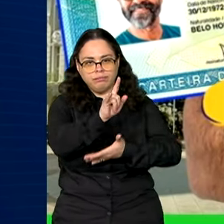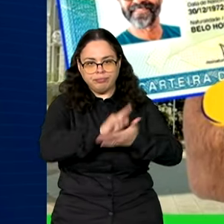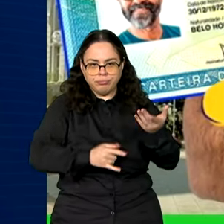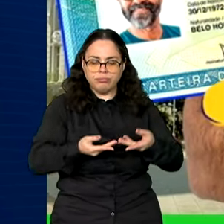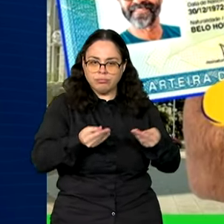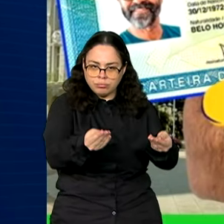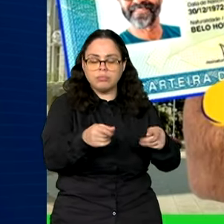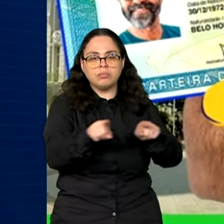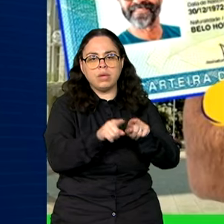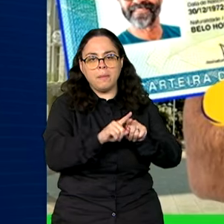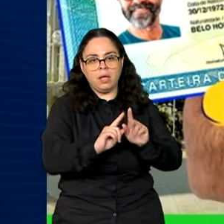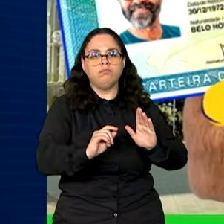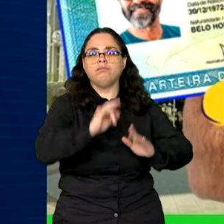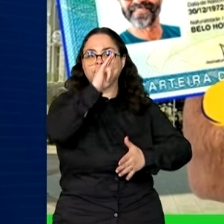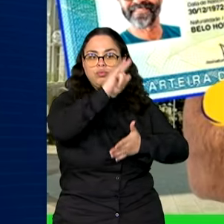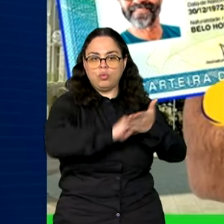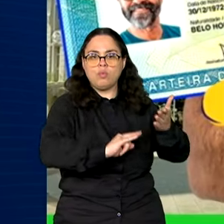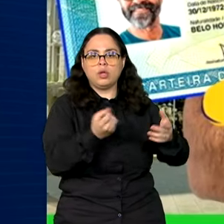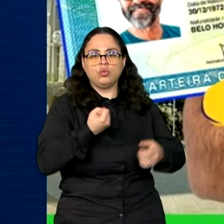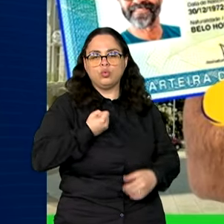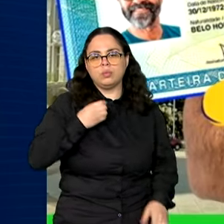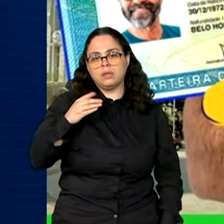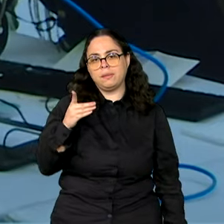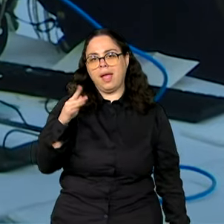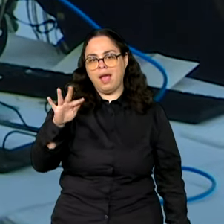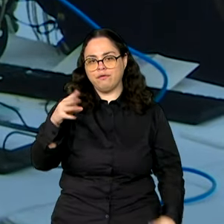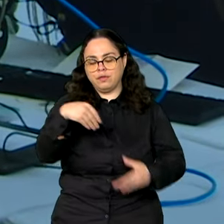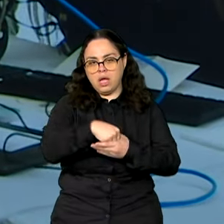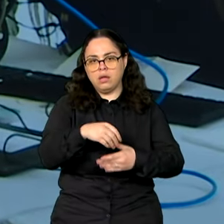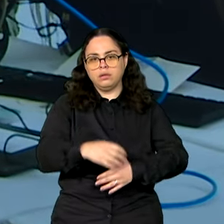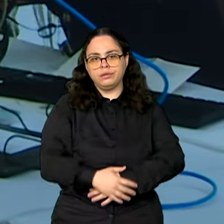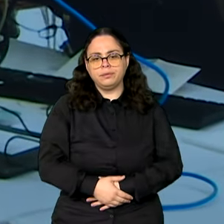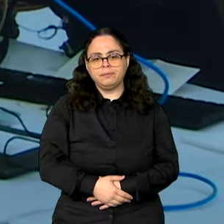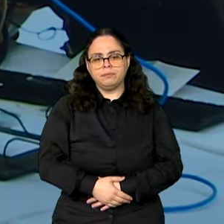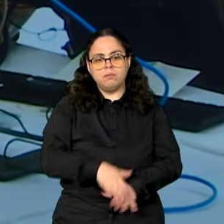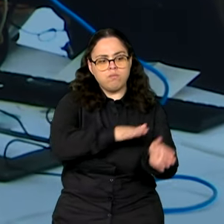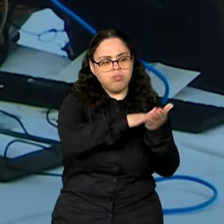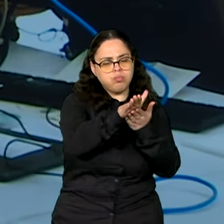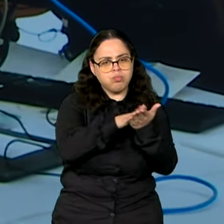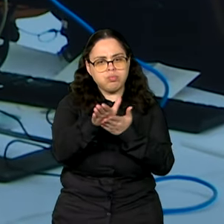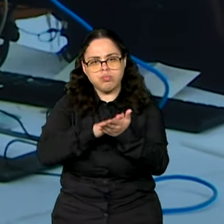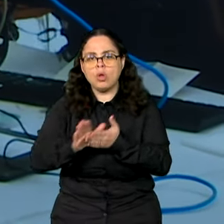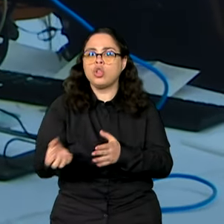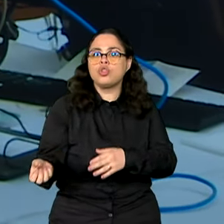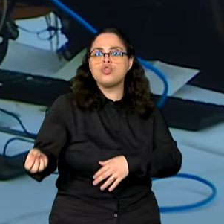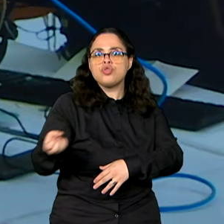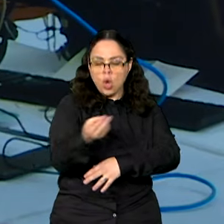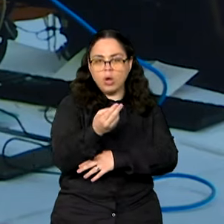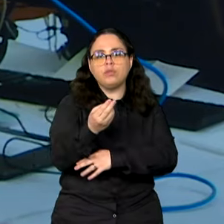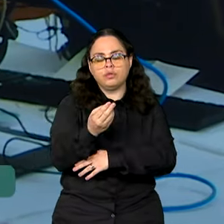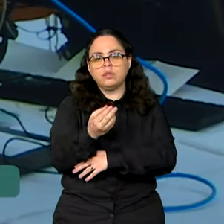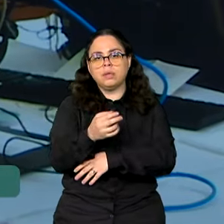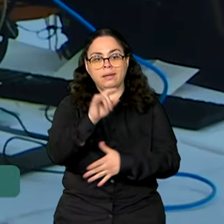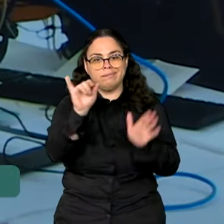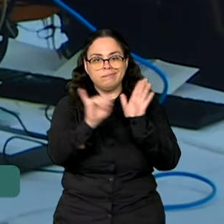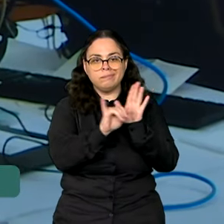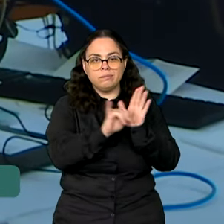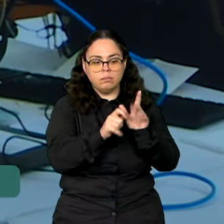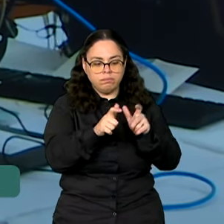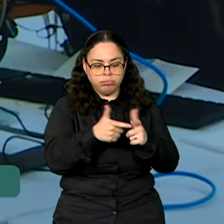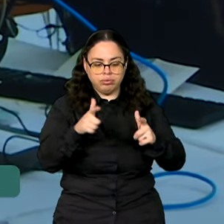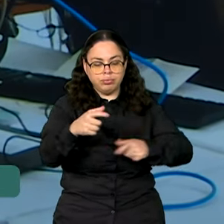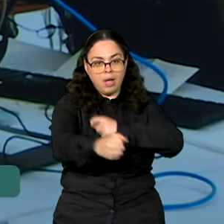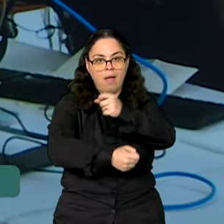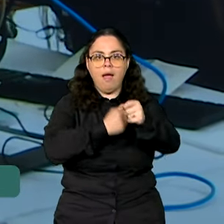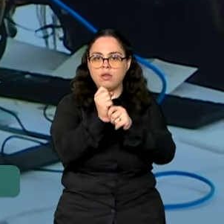além de algum documento que comprove o número do CPF. O número de emissões da nova carteira de identidade deve crescer ao longo do próximo